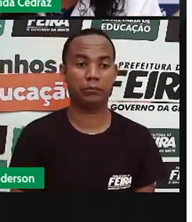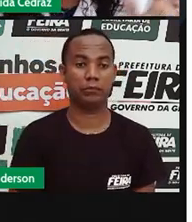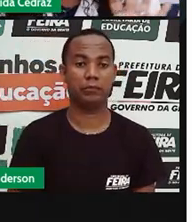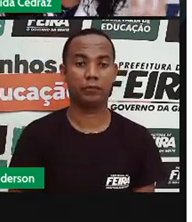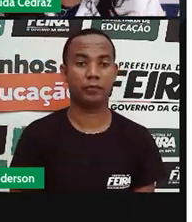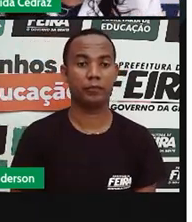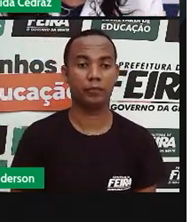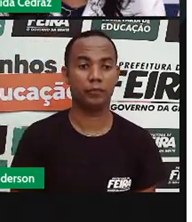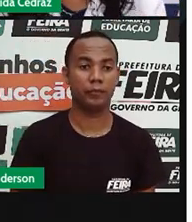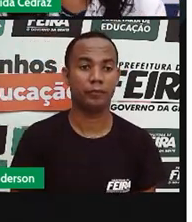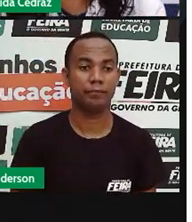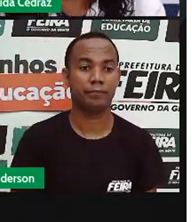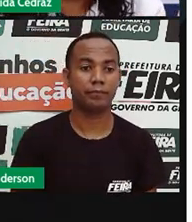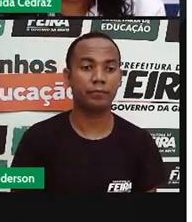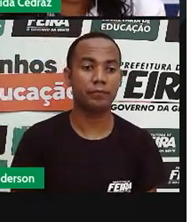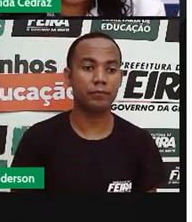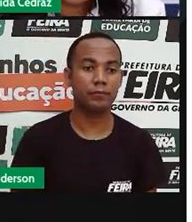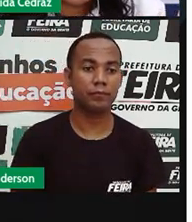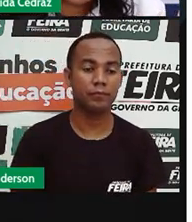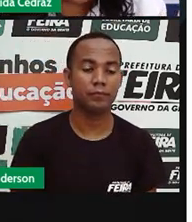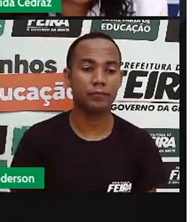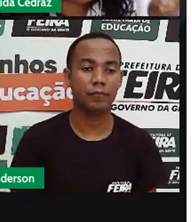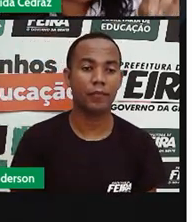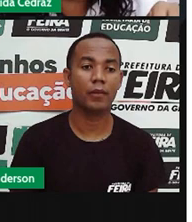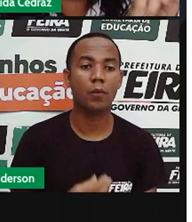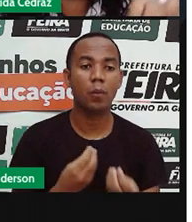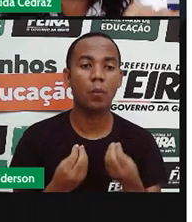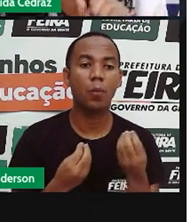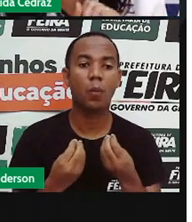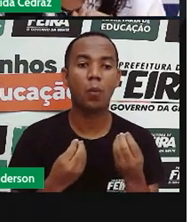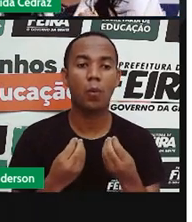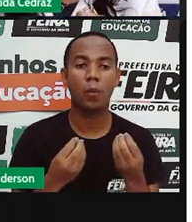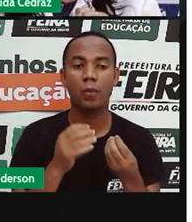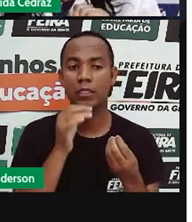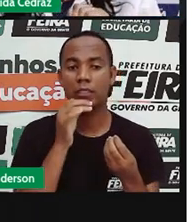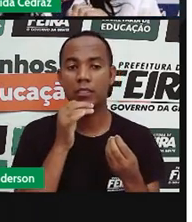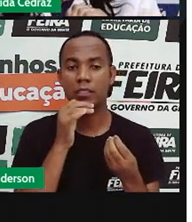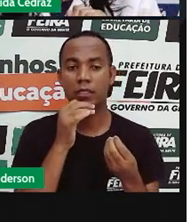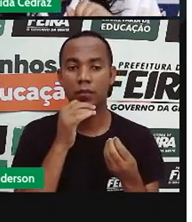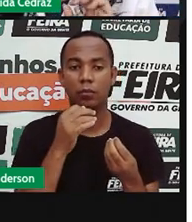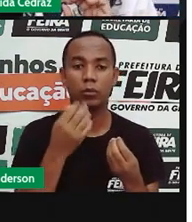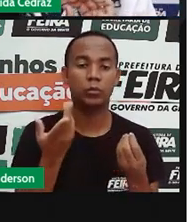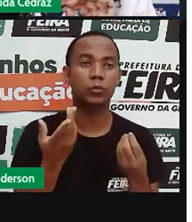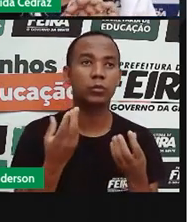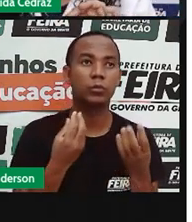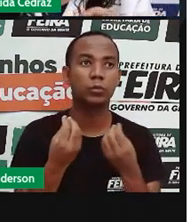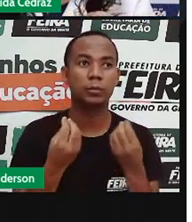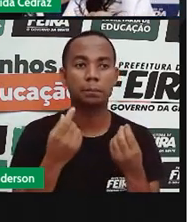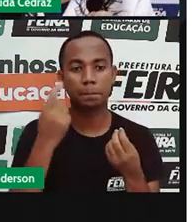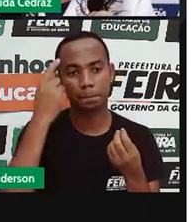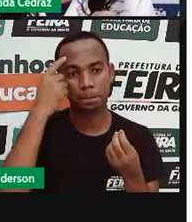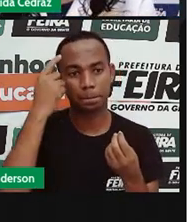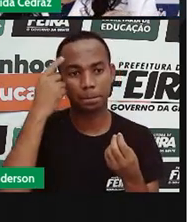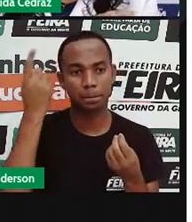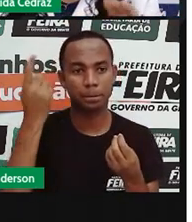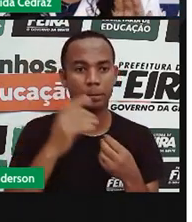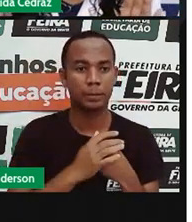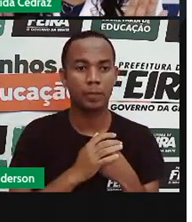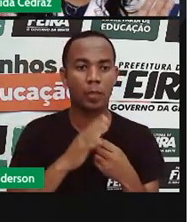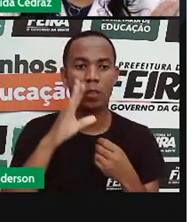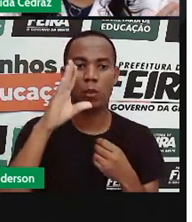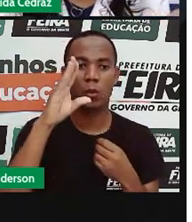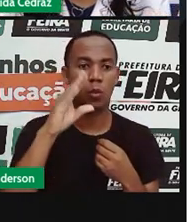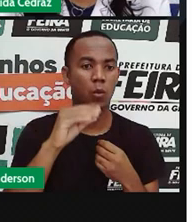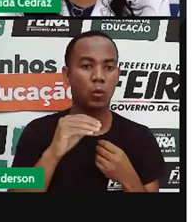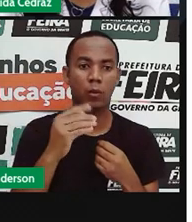luar. Mas não era suficiente para fazer a sombra ali. Então, o relógio do sol, ele tinha